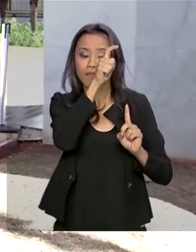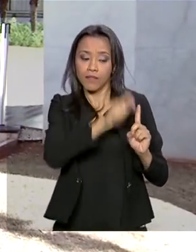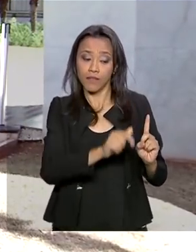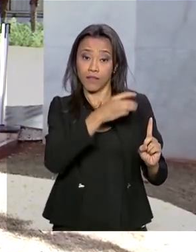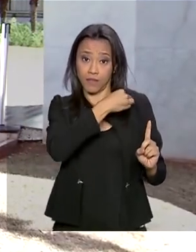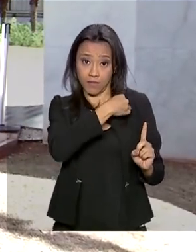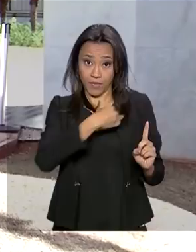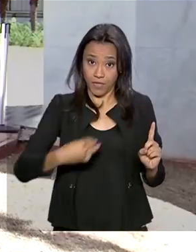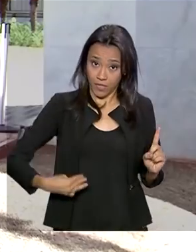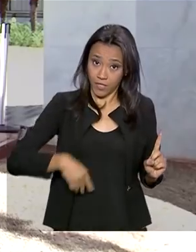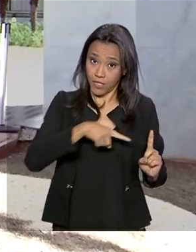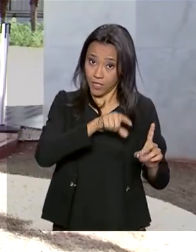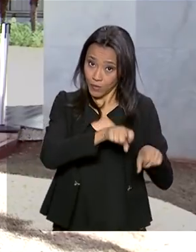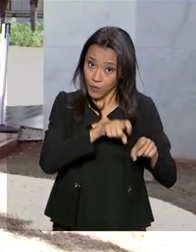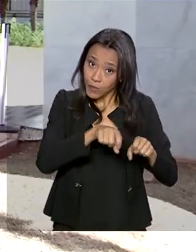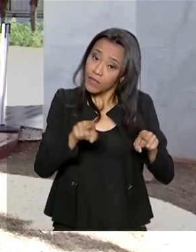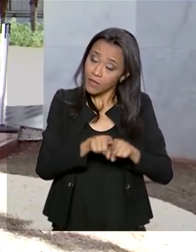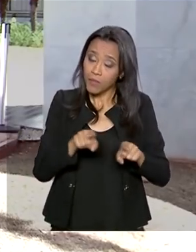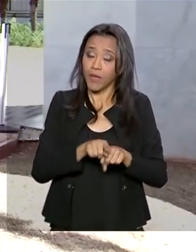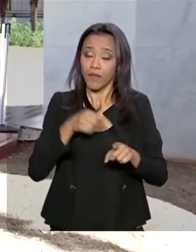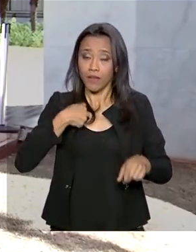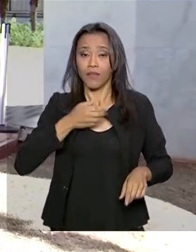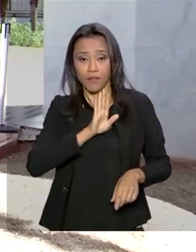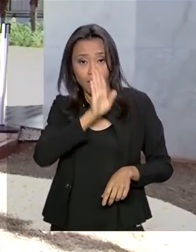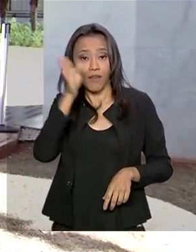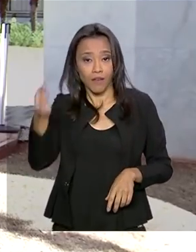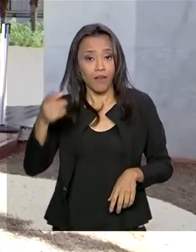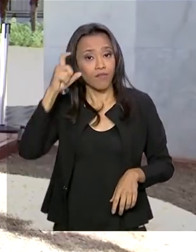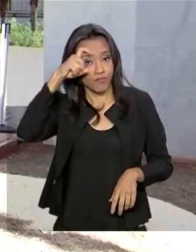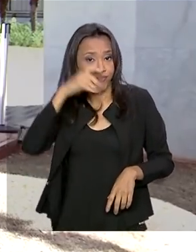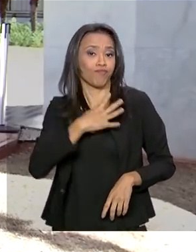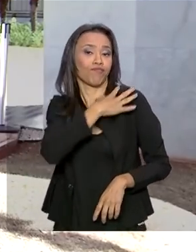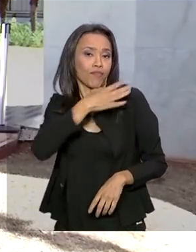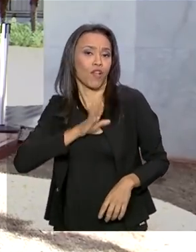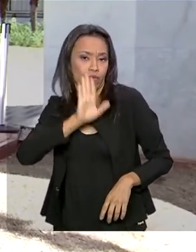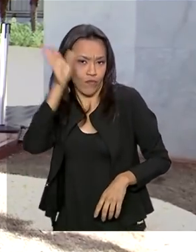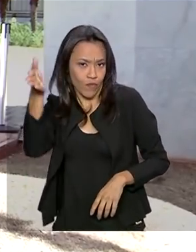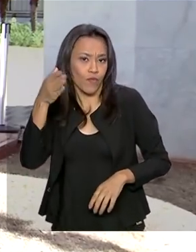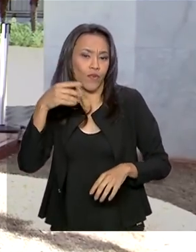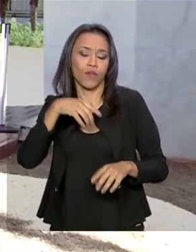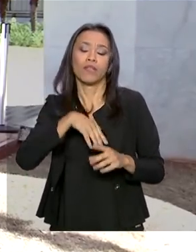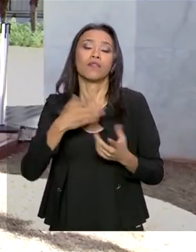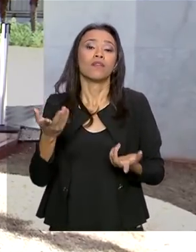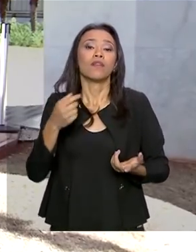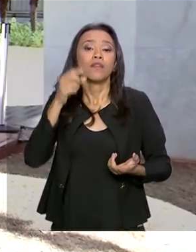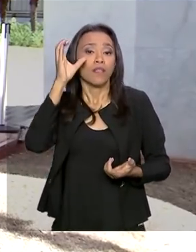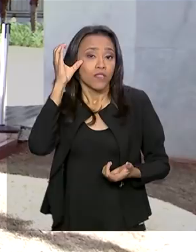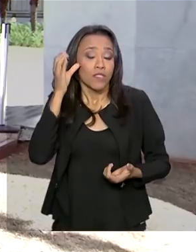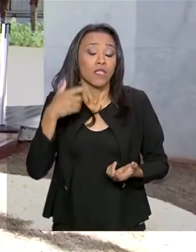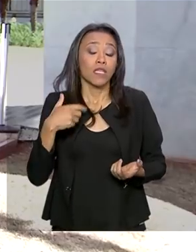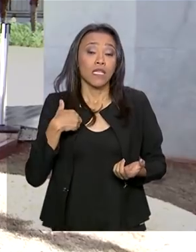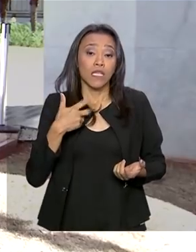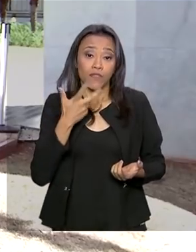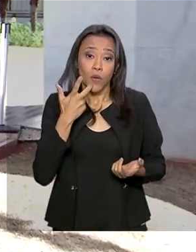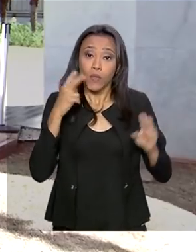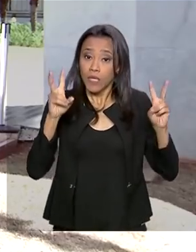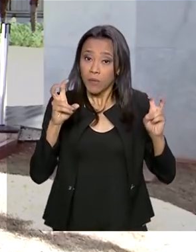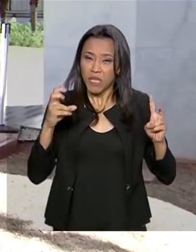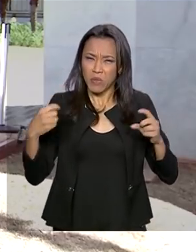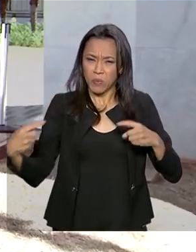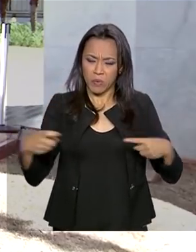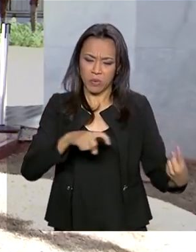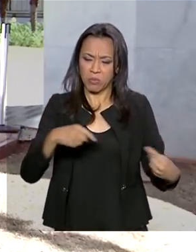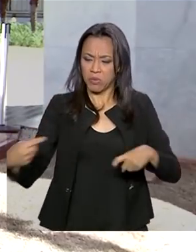Mourão, a China. Ao falar a empresários, o presidente em exercício também comentou o conflito comercial entre Estados